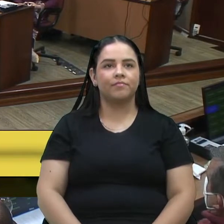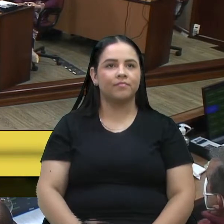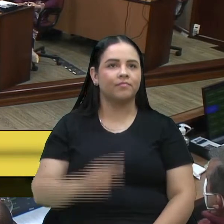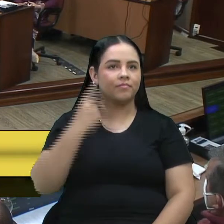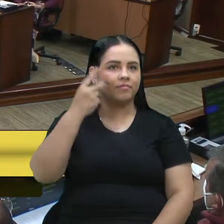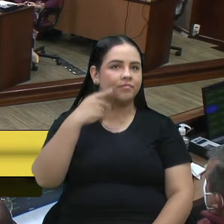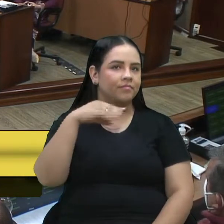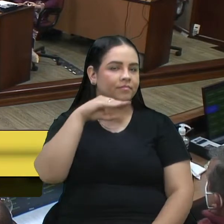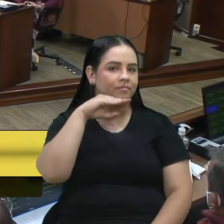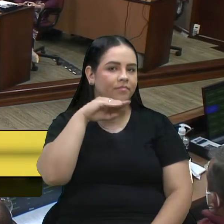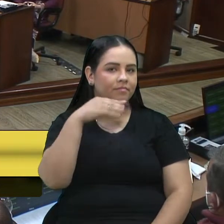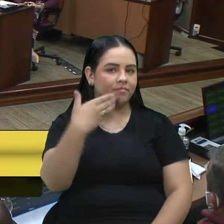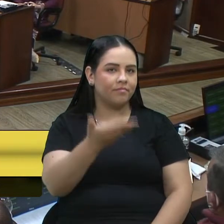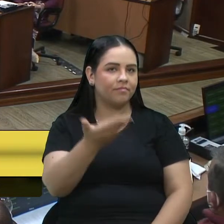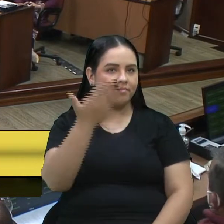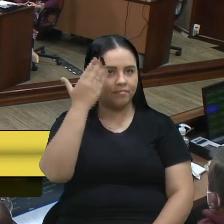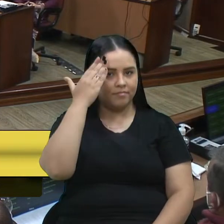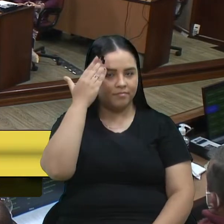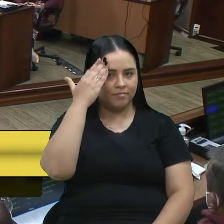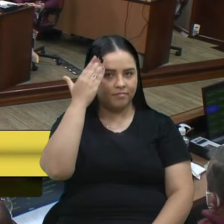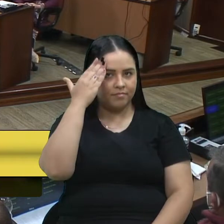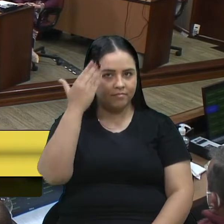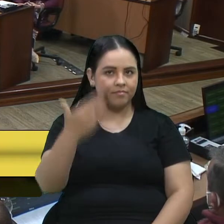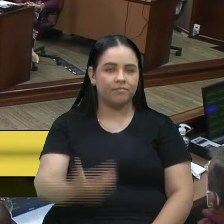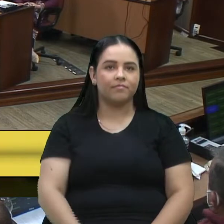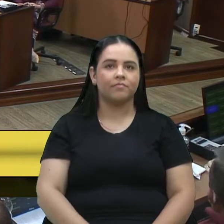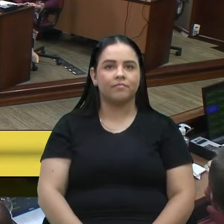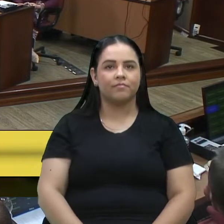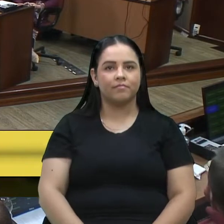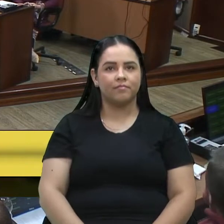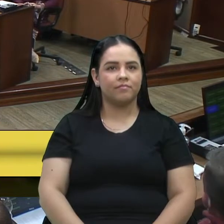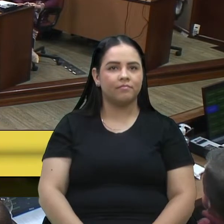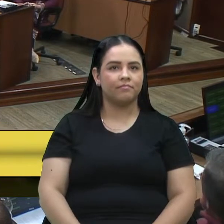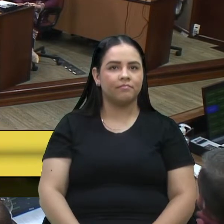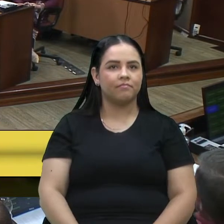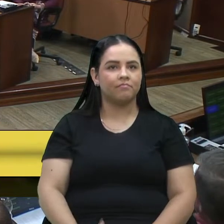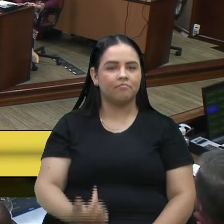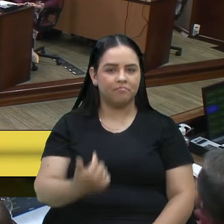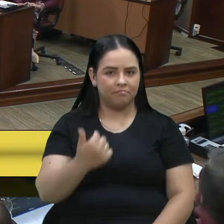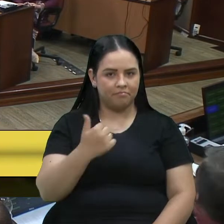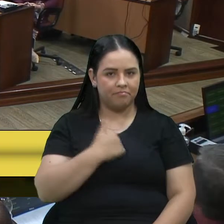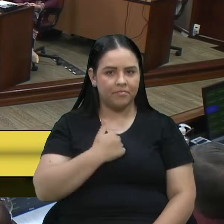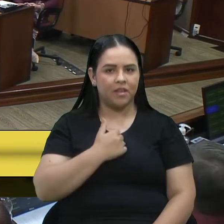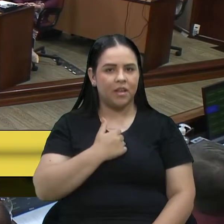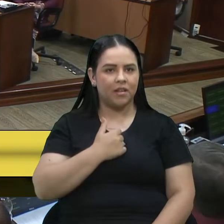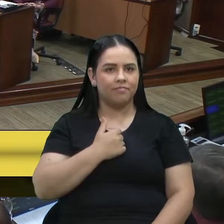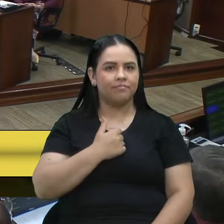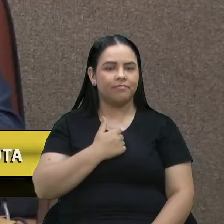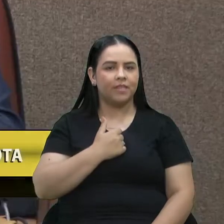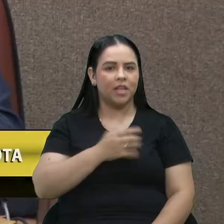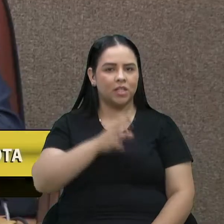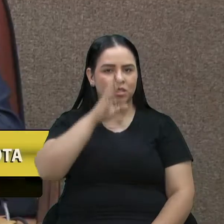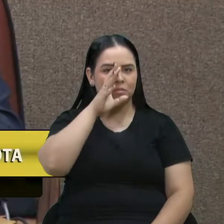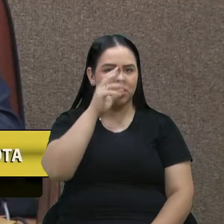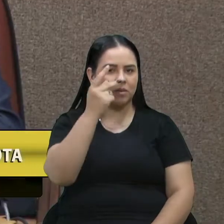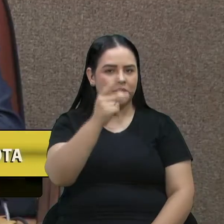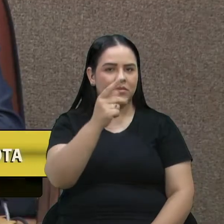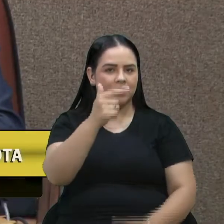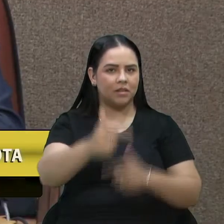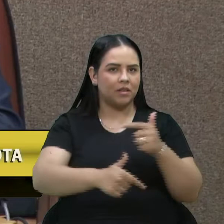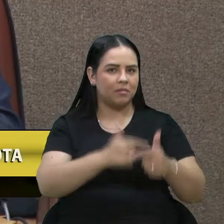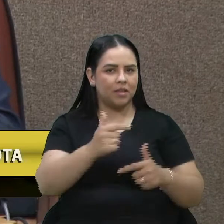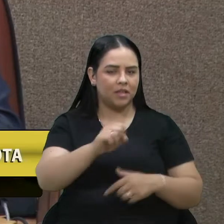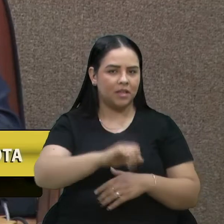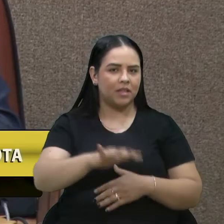sabe muito bem que... Peço uma parte, vereador. ...que eu lhe admiro muito, admiro muito o seu trabalho na área da